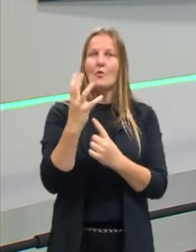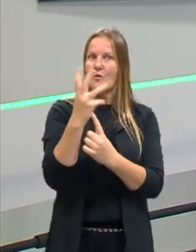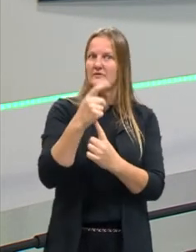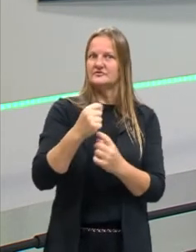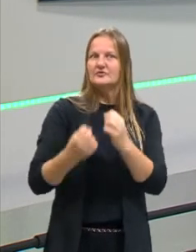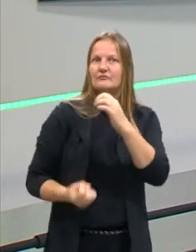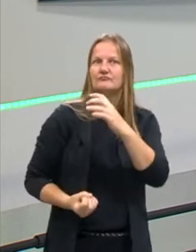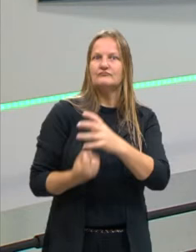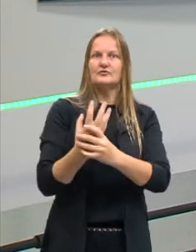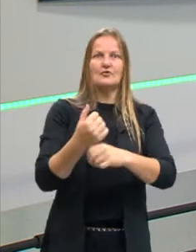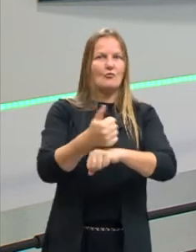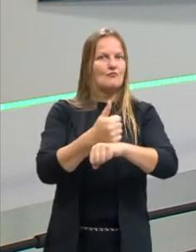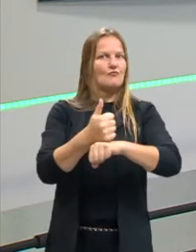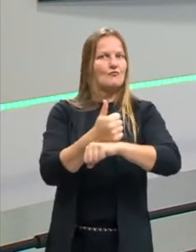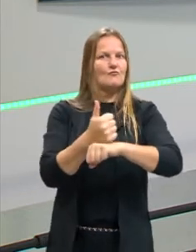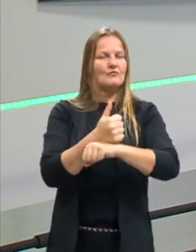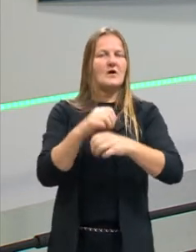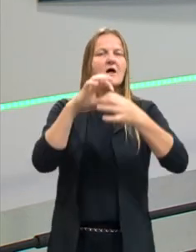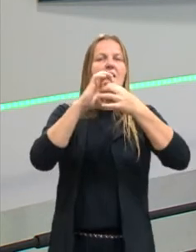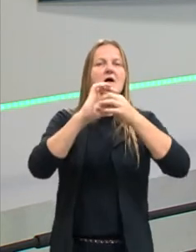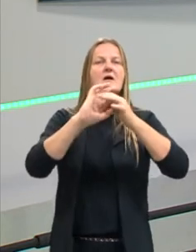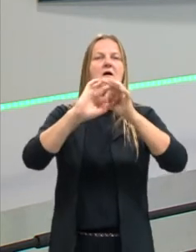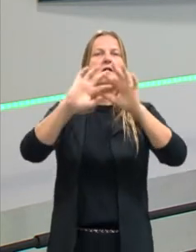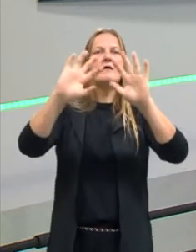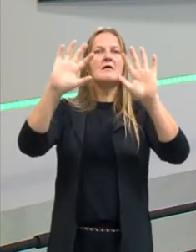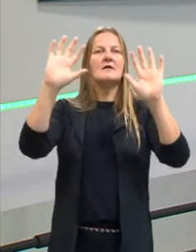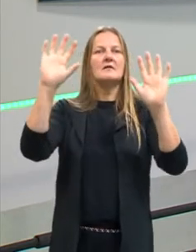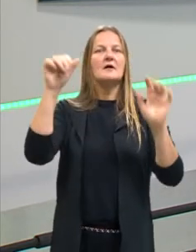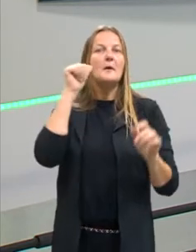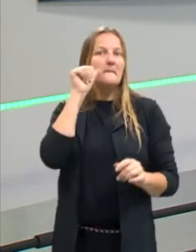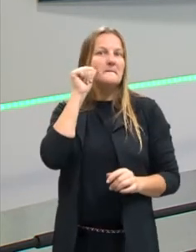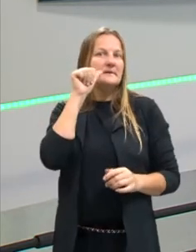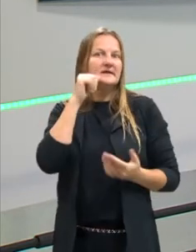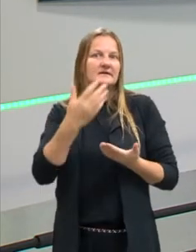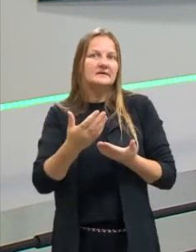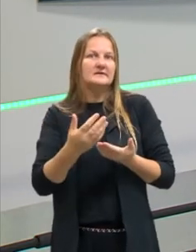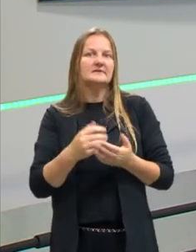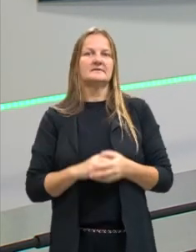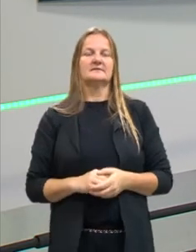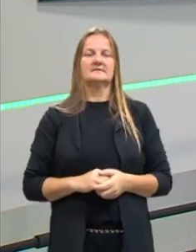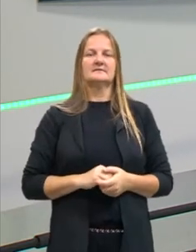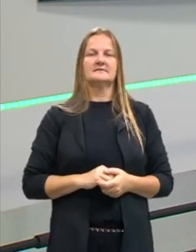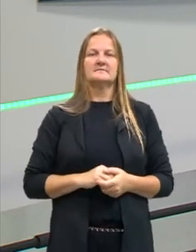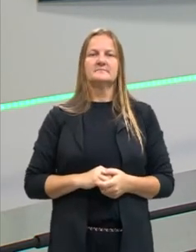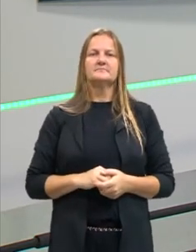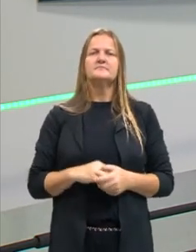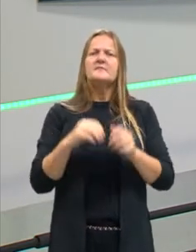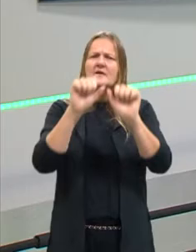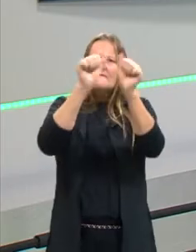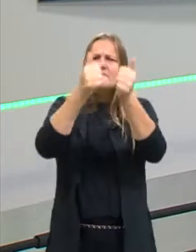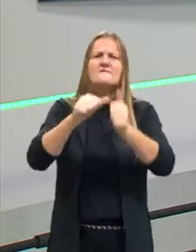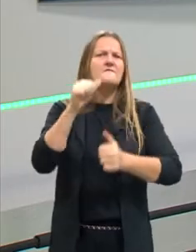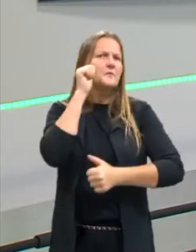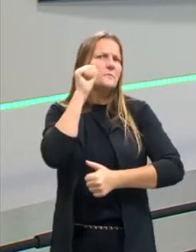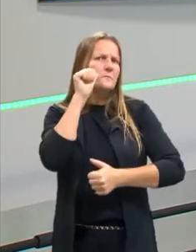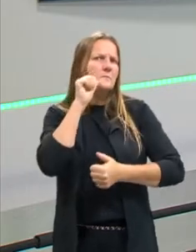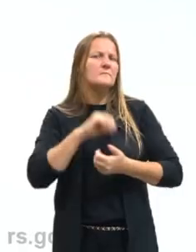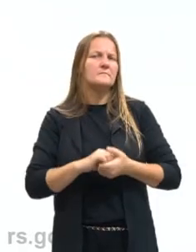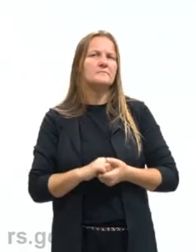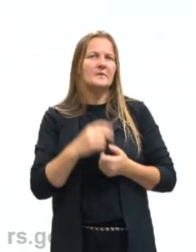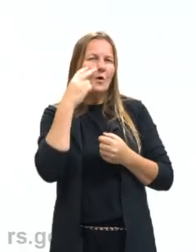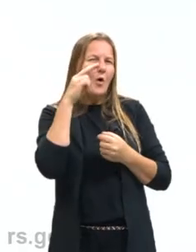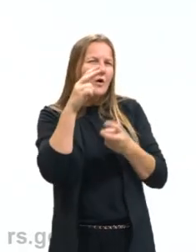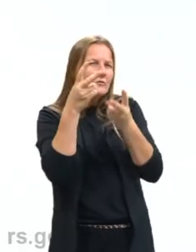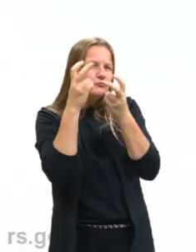para essa tela a Liberdade como uma figura feminina. E essa figura feminina, percebam lá na obra,